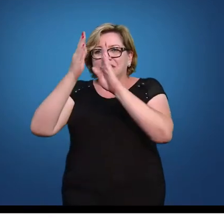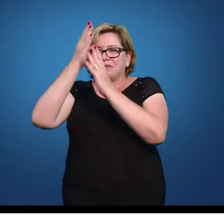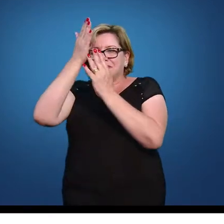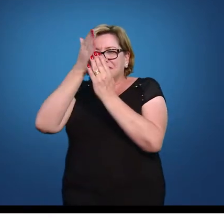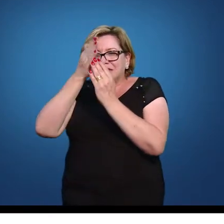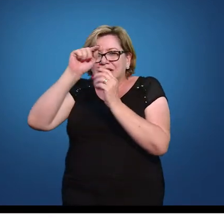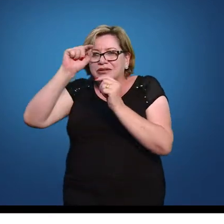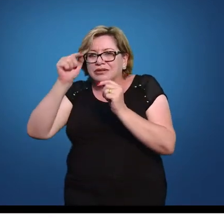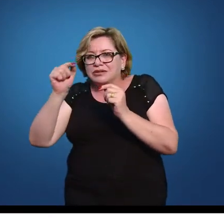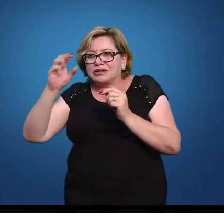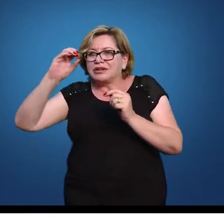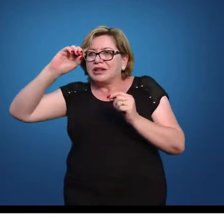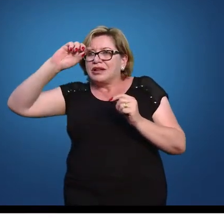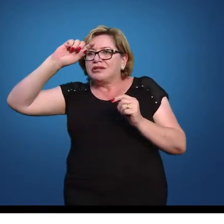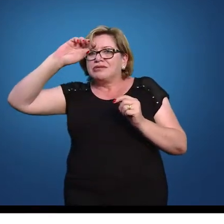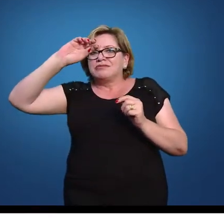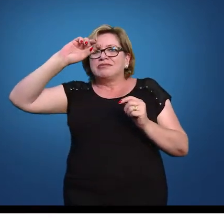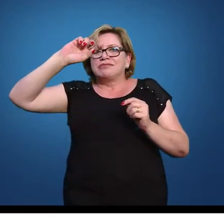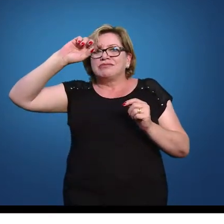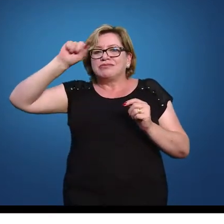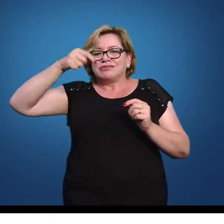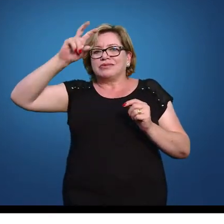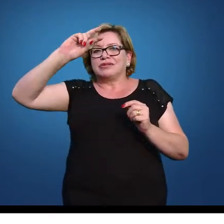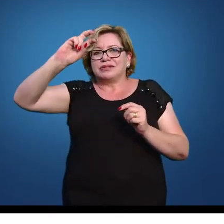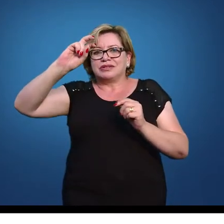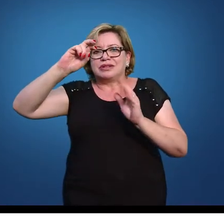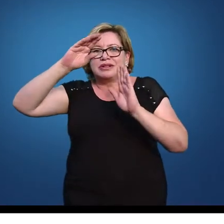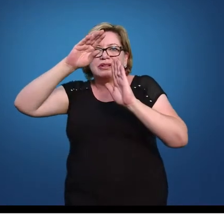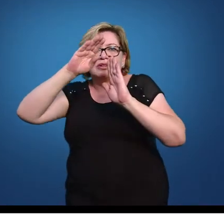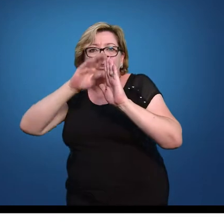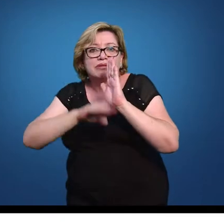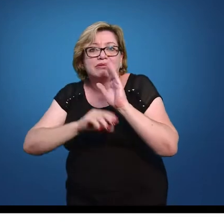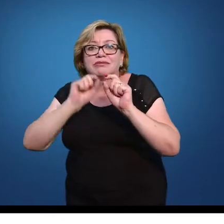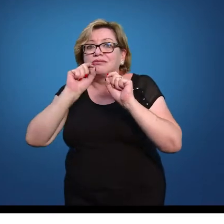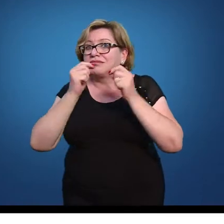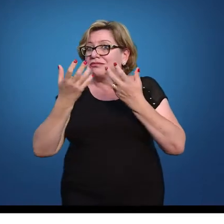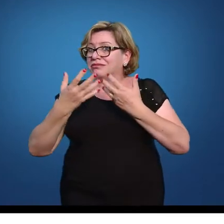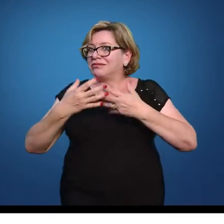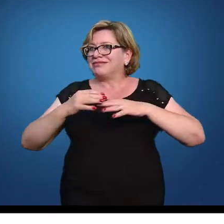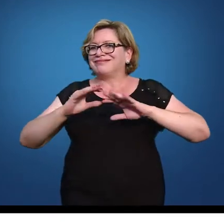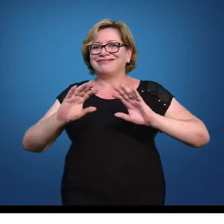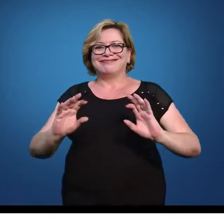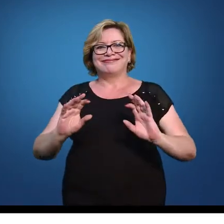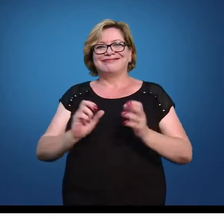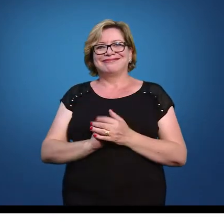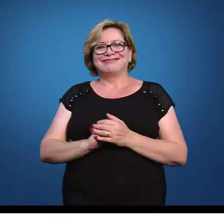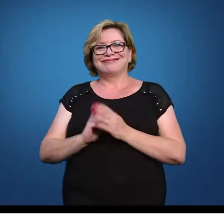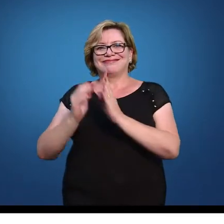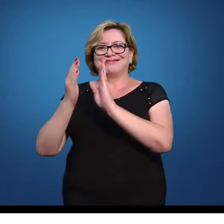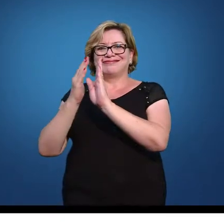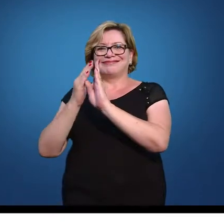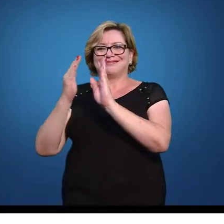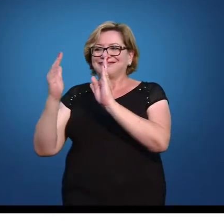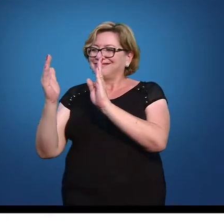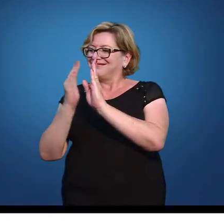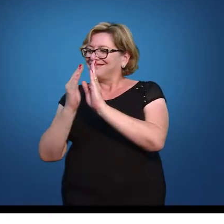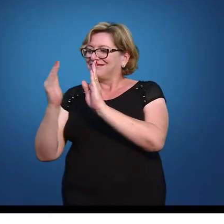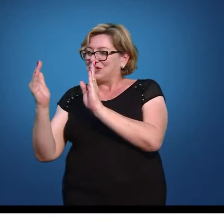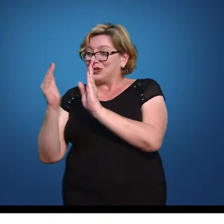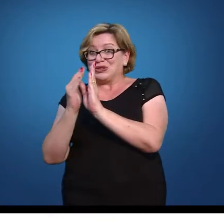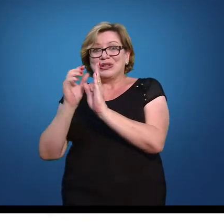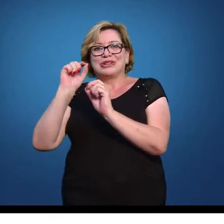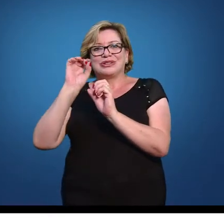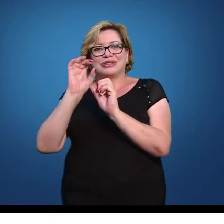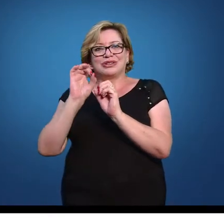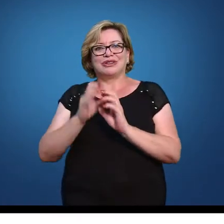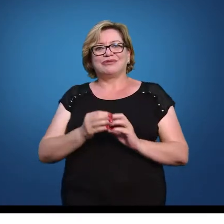curva, que vale 0,5, e vou descontar o pedaço que eu não quero, que é justamente esse pedaço aqui. Eu quero só o que sobra